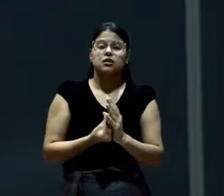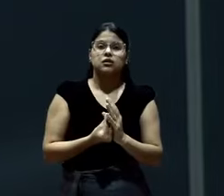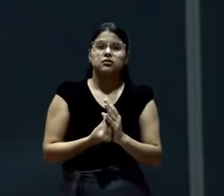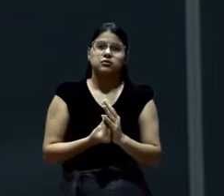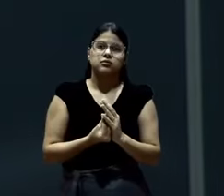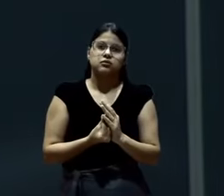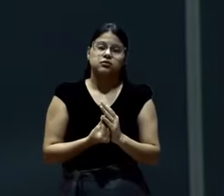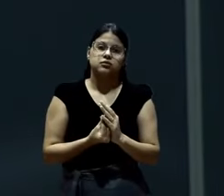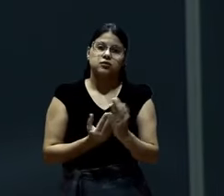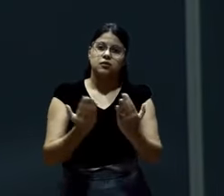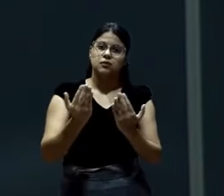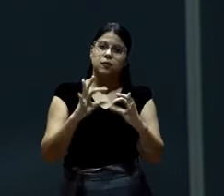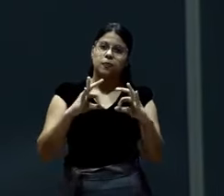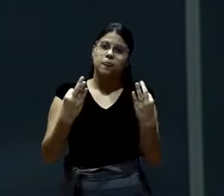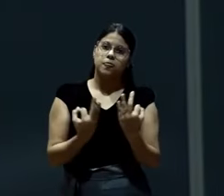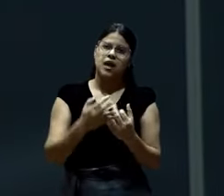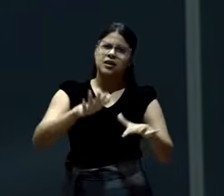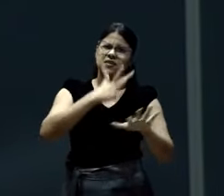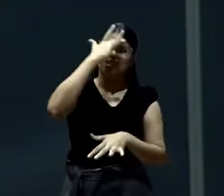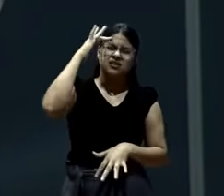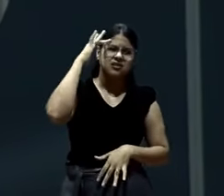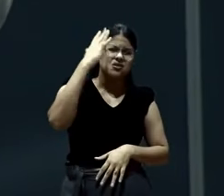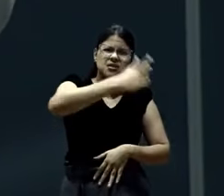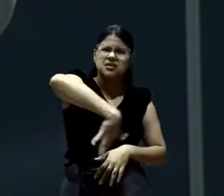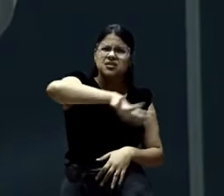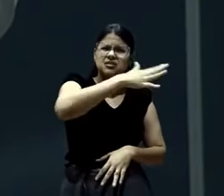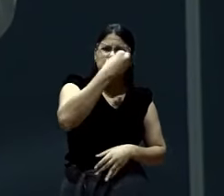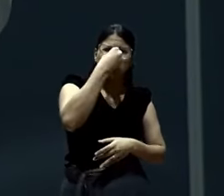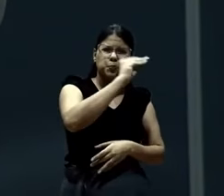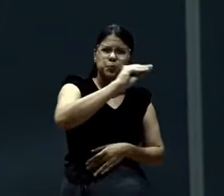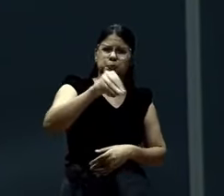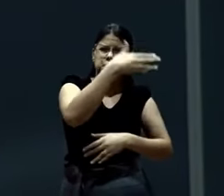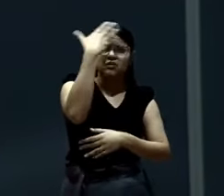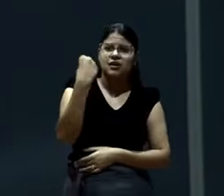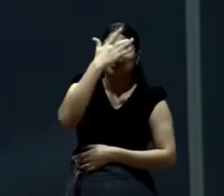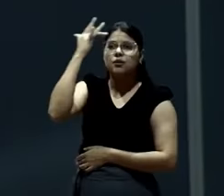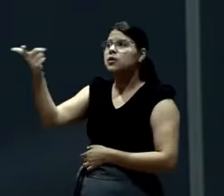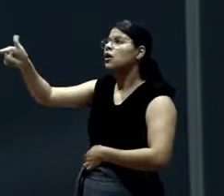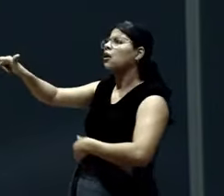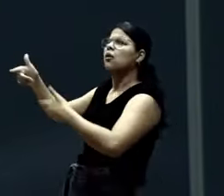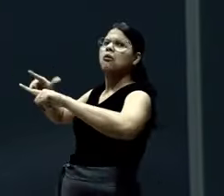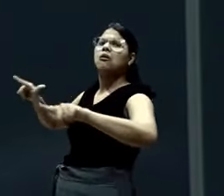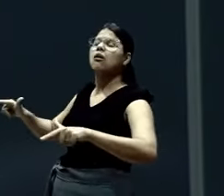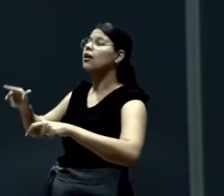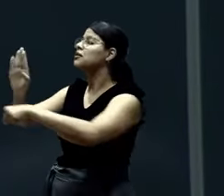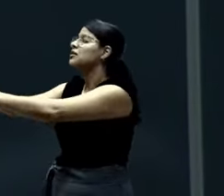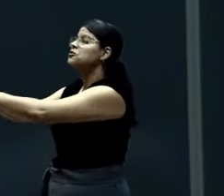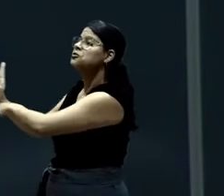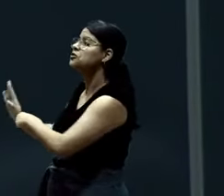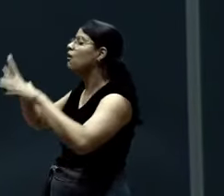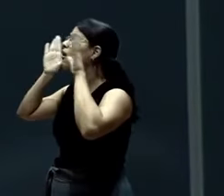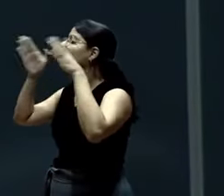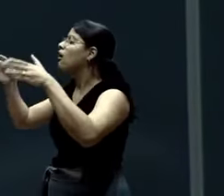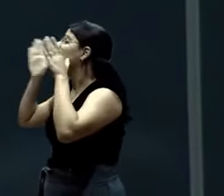A gente tende. A esquecer os de dentro. E querer dar atenção. Para os de fora. A gente tende a